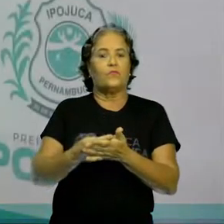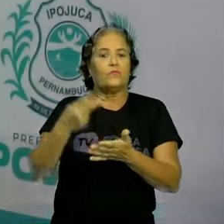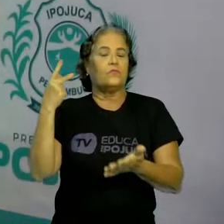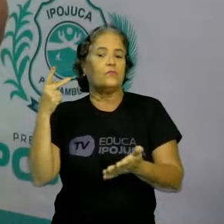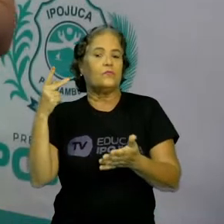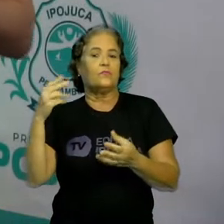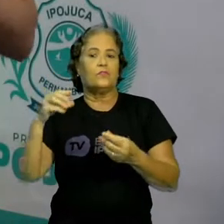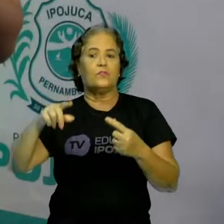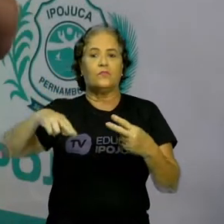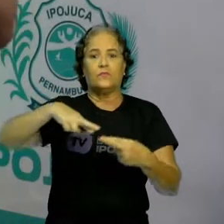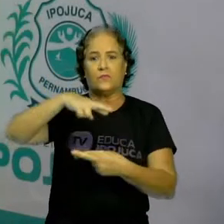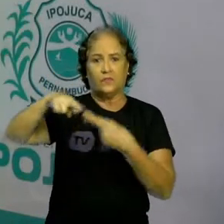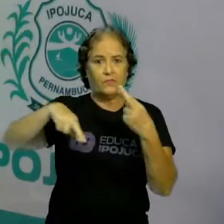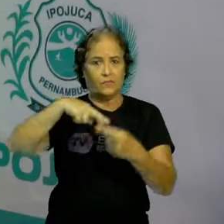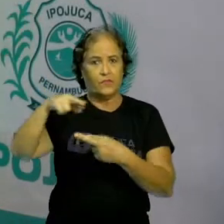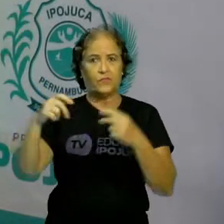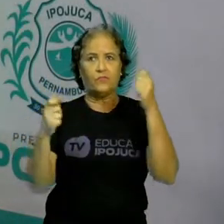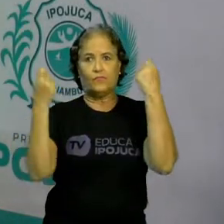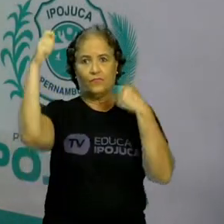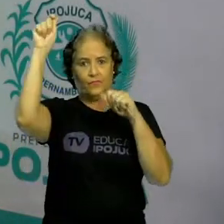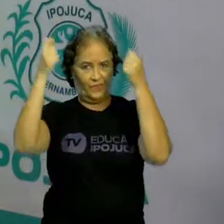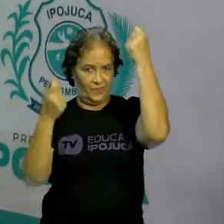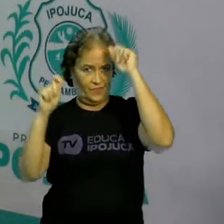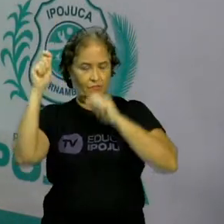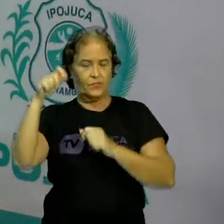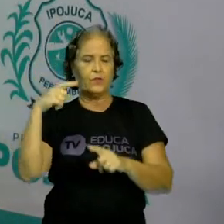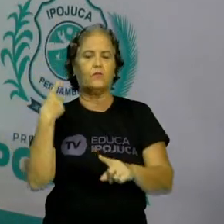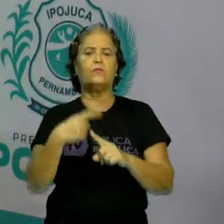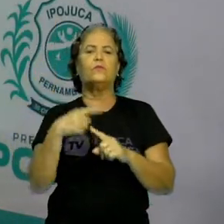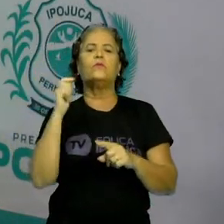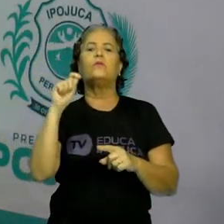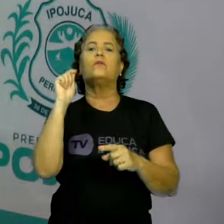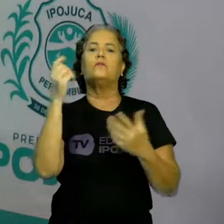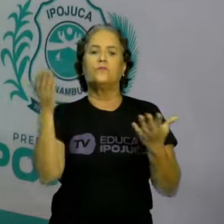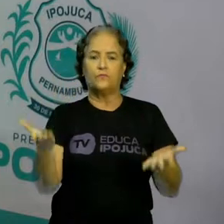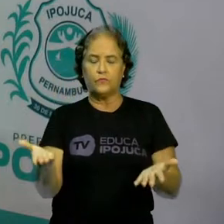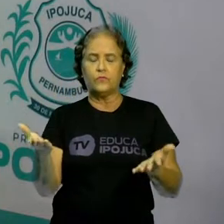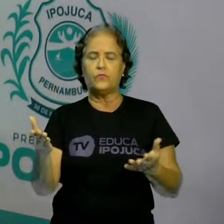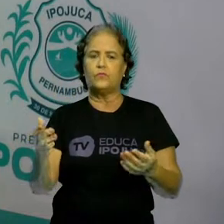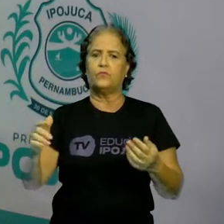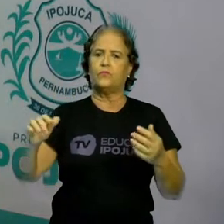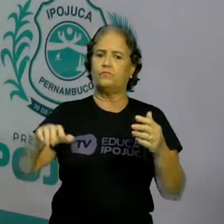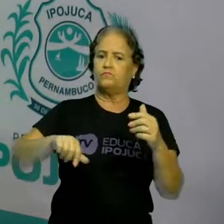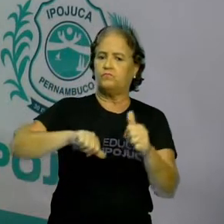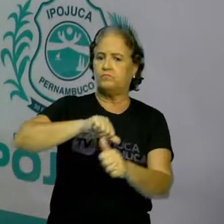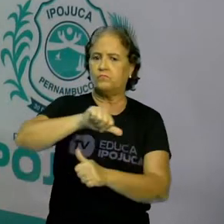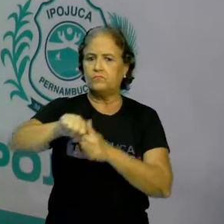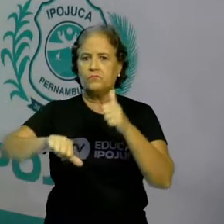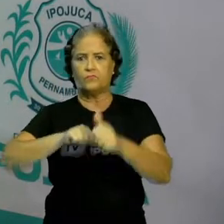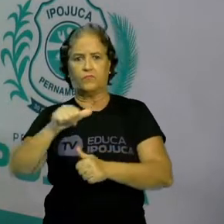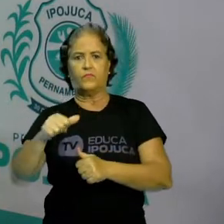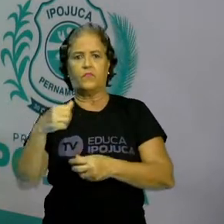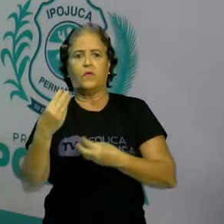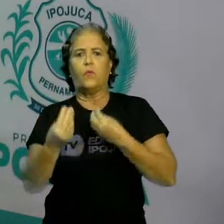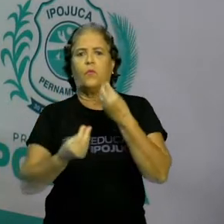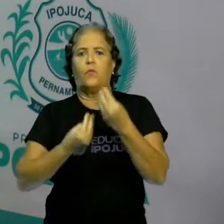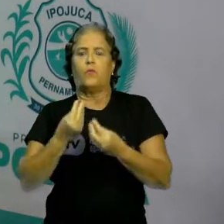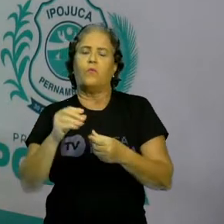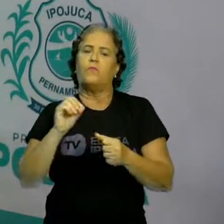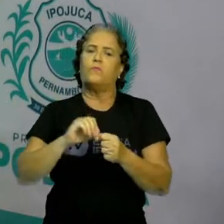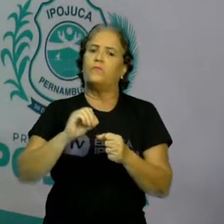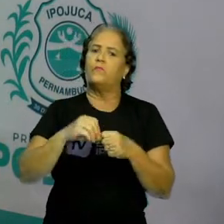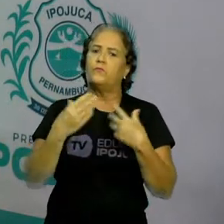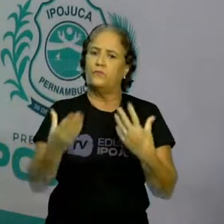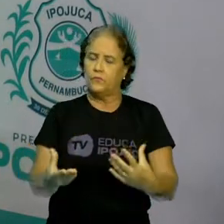Vamos explicar aqui o que foi a Revolução Industrial, essa transformação no modo de produção e que levou ao